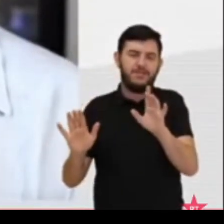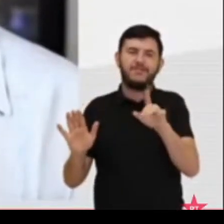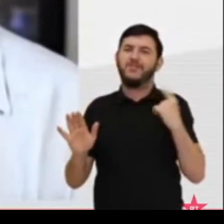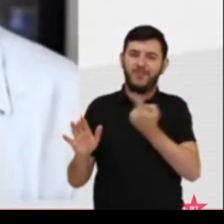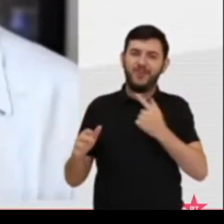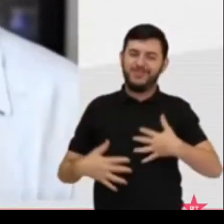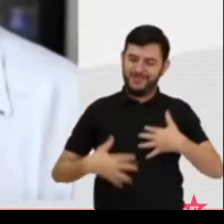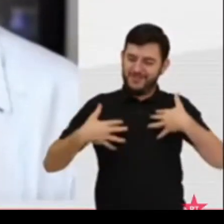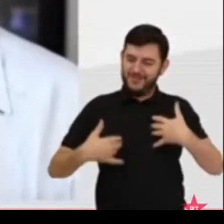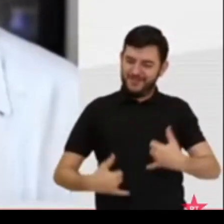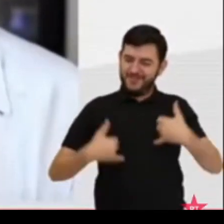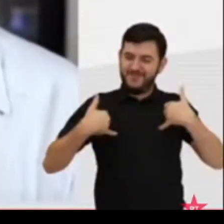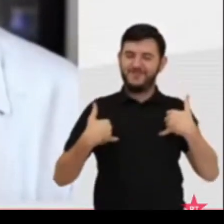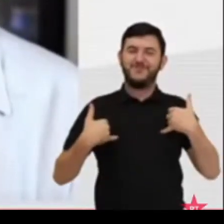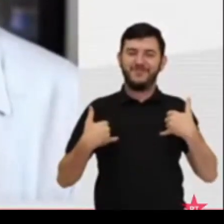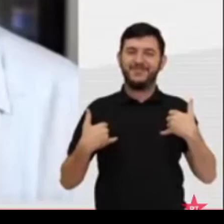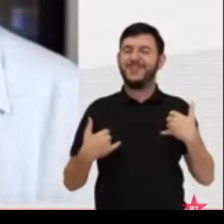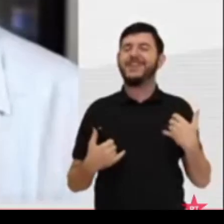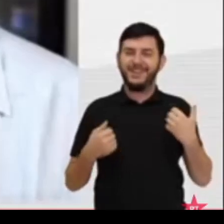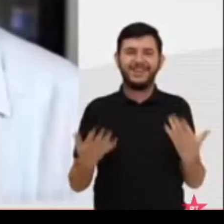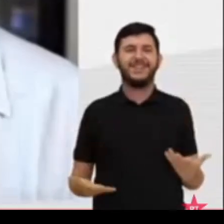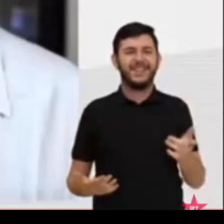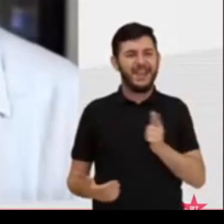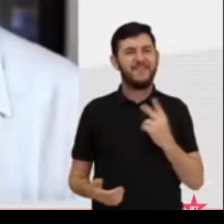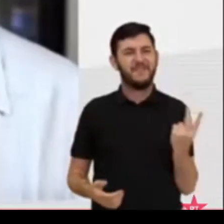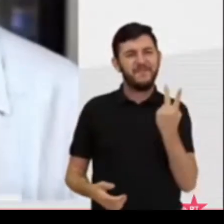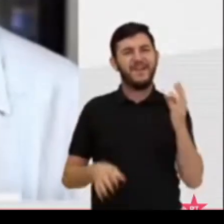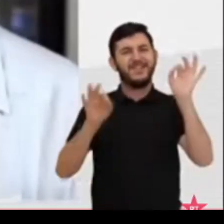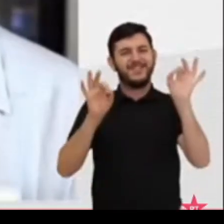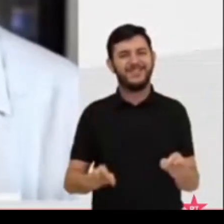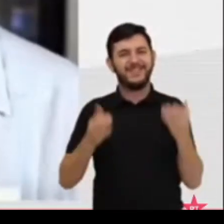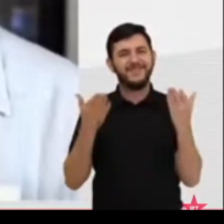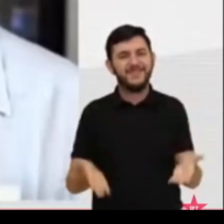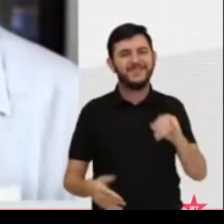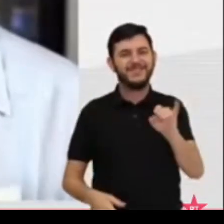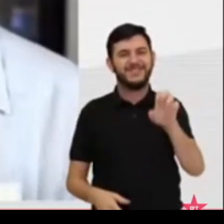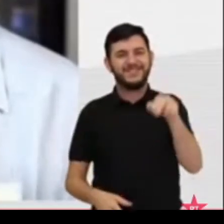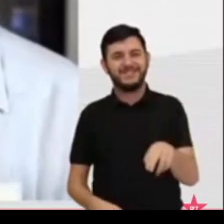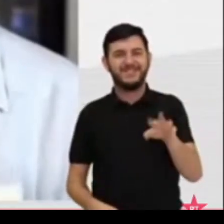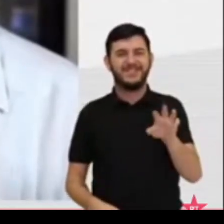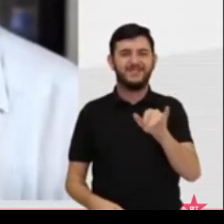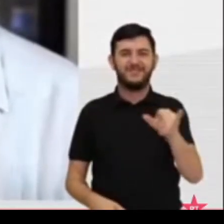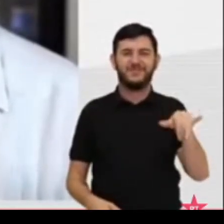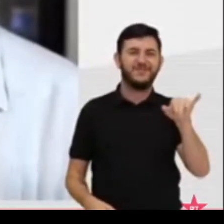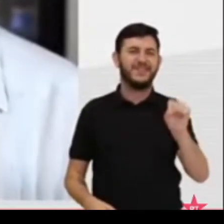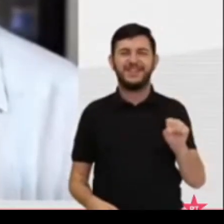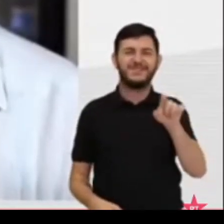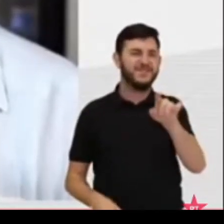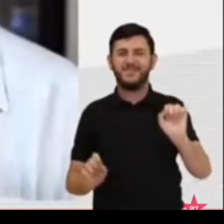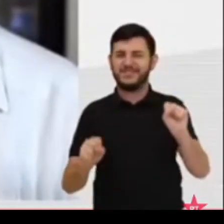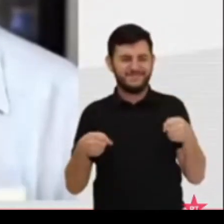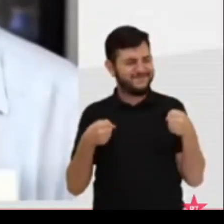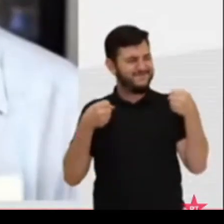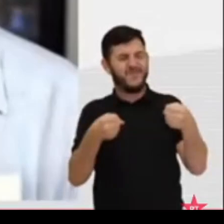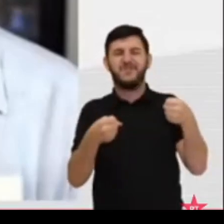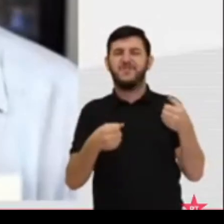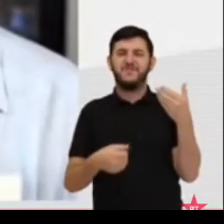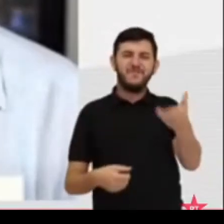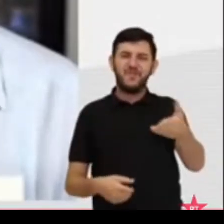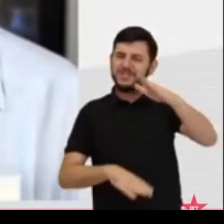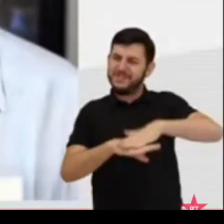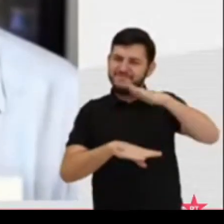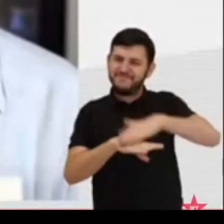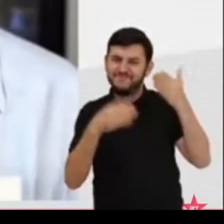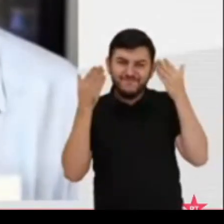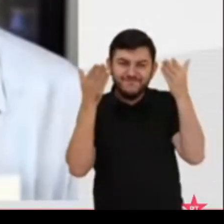dizer valeu a pena, meu caro João Willis, você ter nascido. Valeu a pena você ser o que você é e